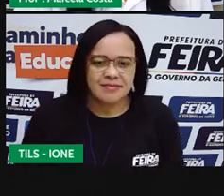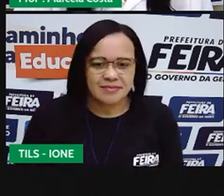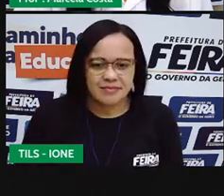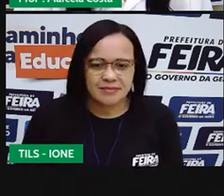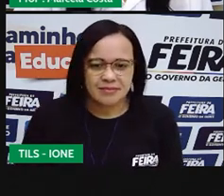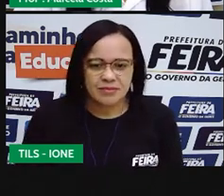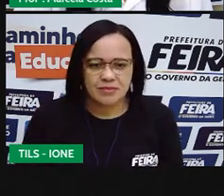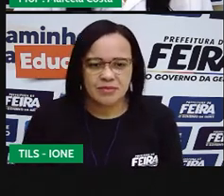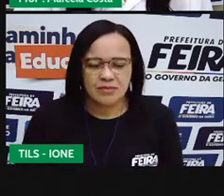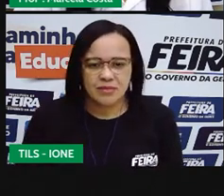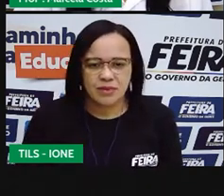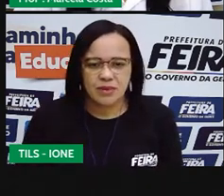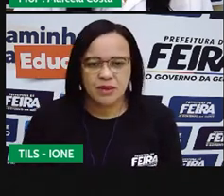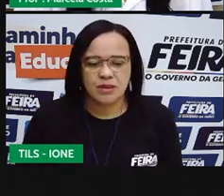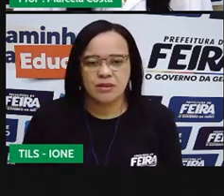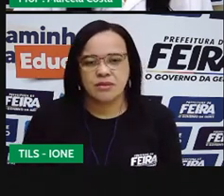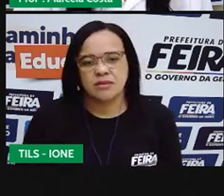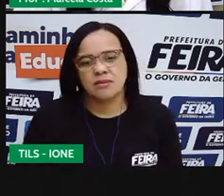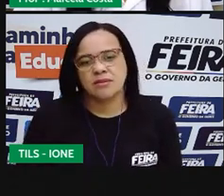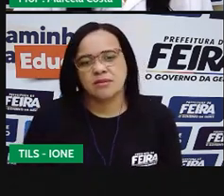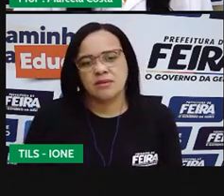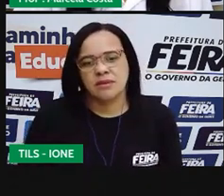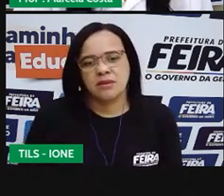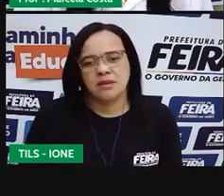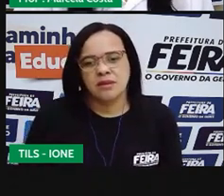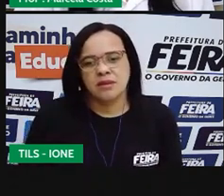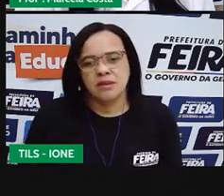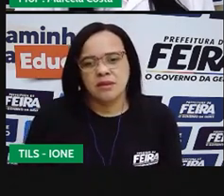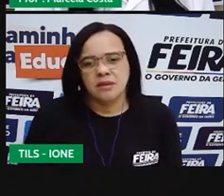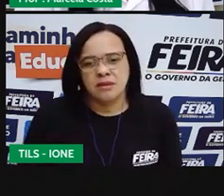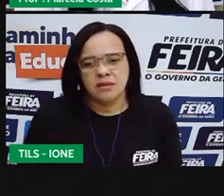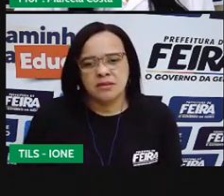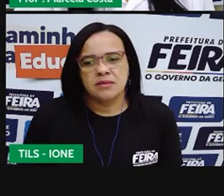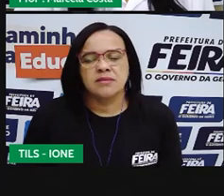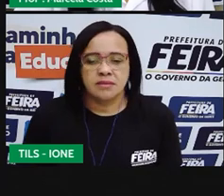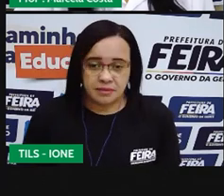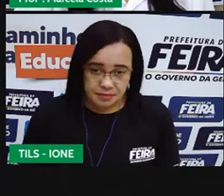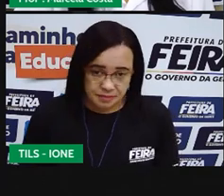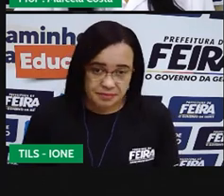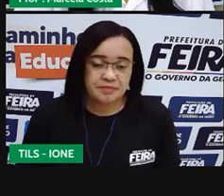vendo?